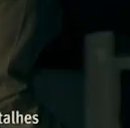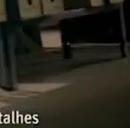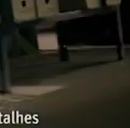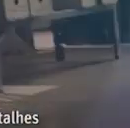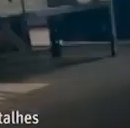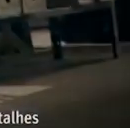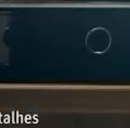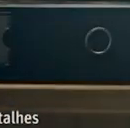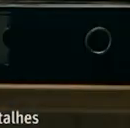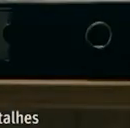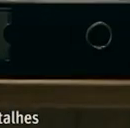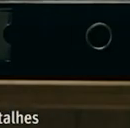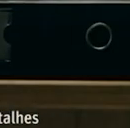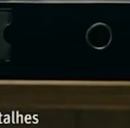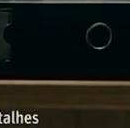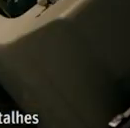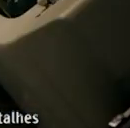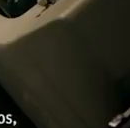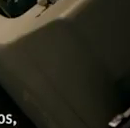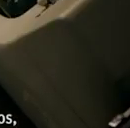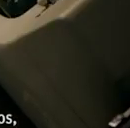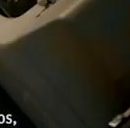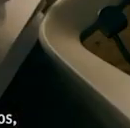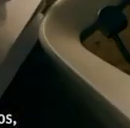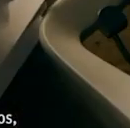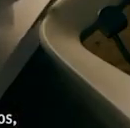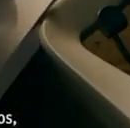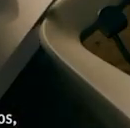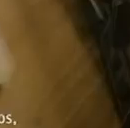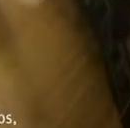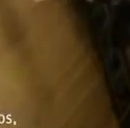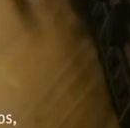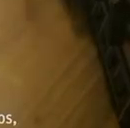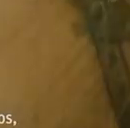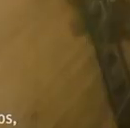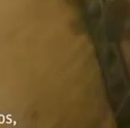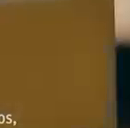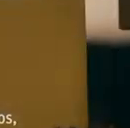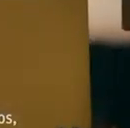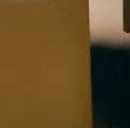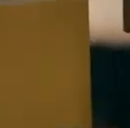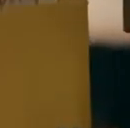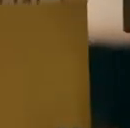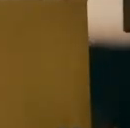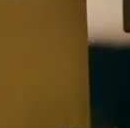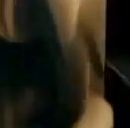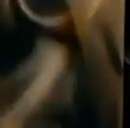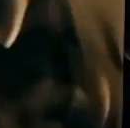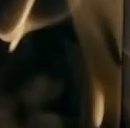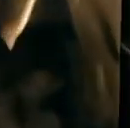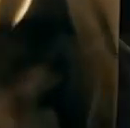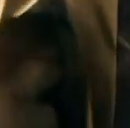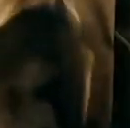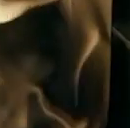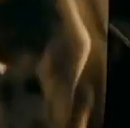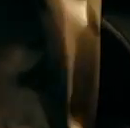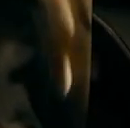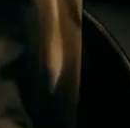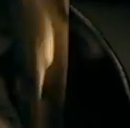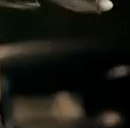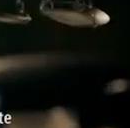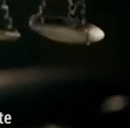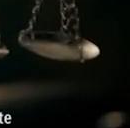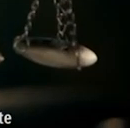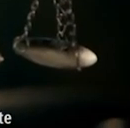E muitos dos documentos que contavam os detalhes sobre os crimes cometidos foram censurados, escondidos ou destruídos.